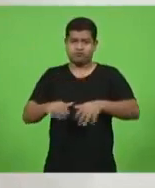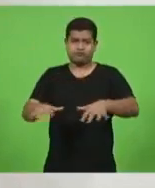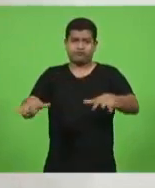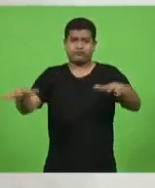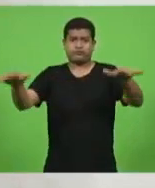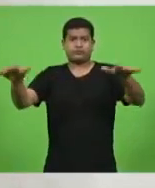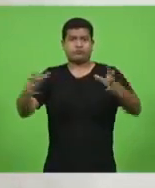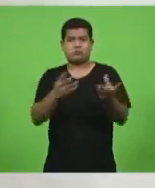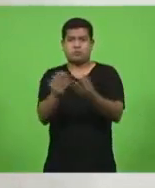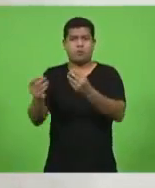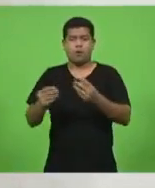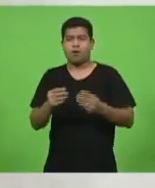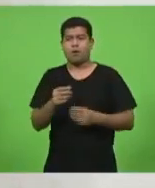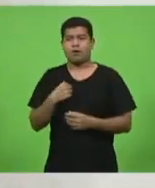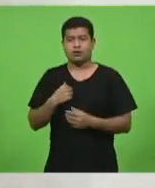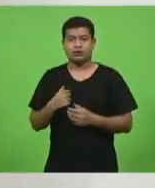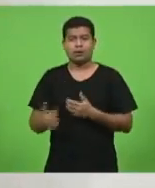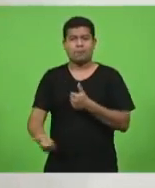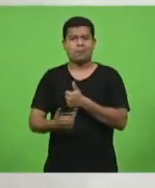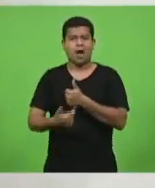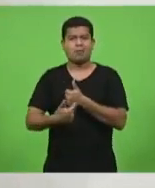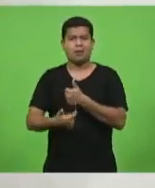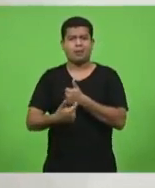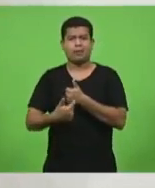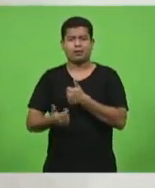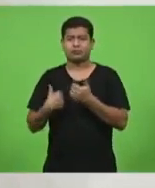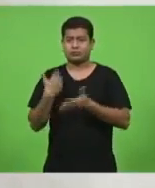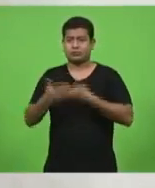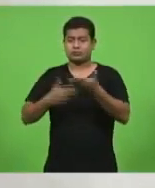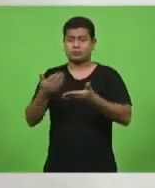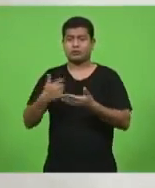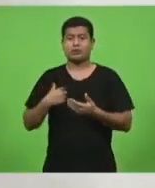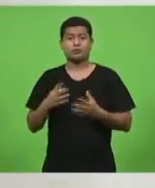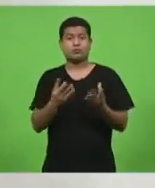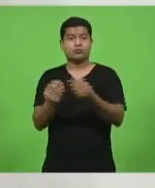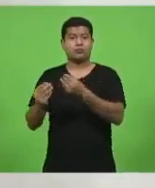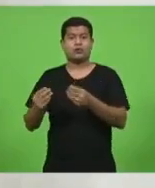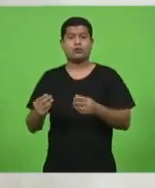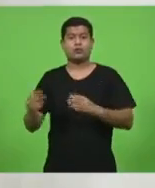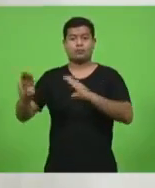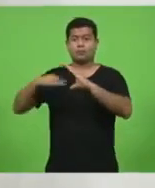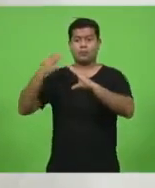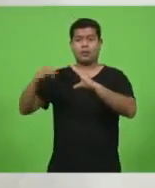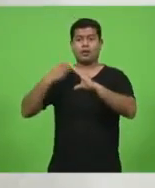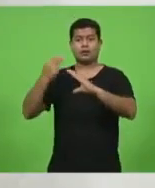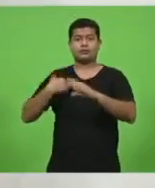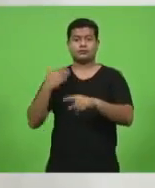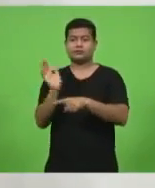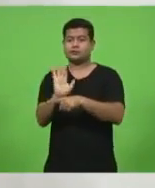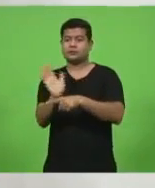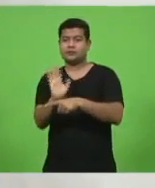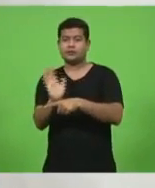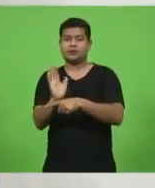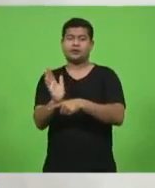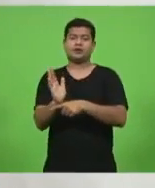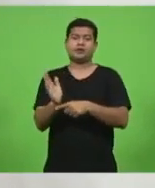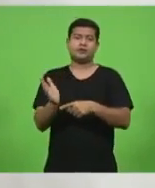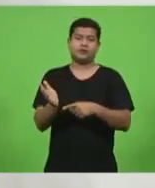Mas tem muita gente que manda áudios e vídeos. uma dica, uma dica de jornalista.